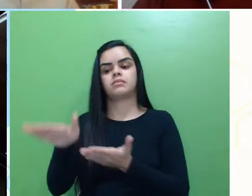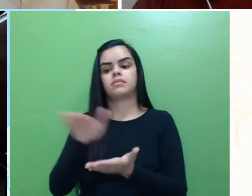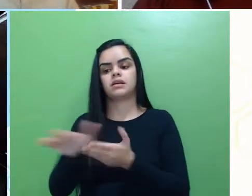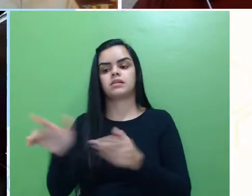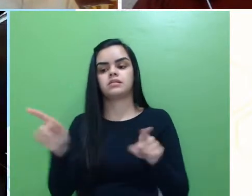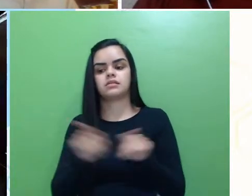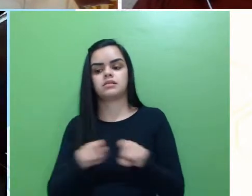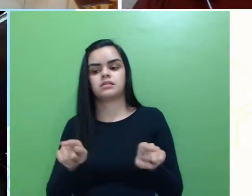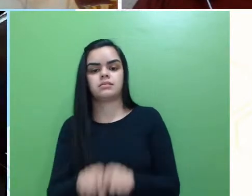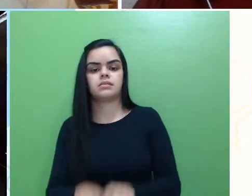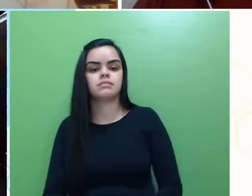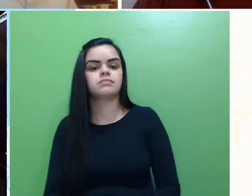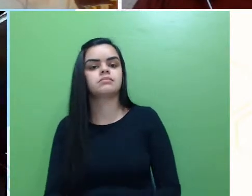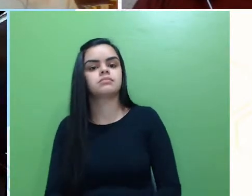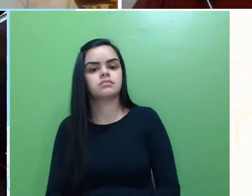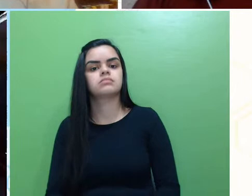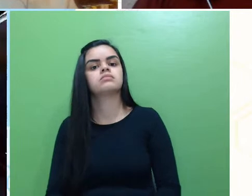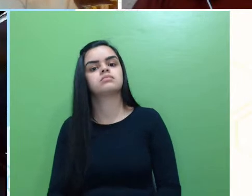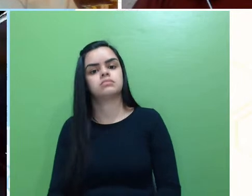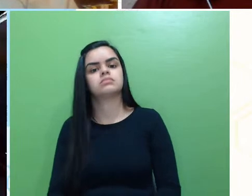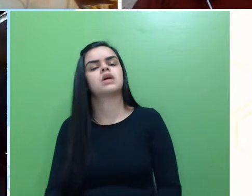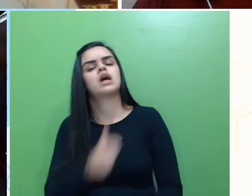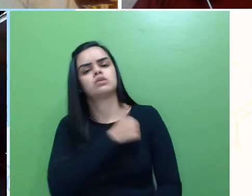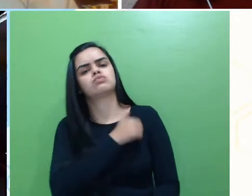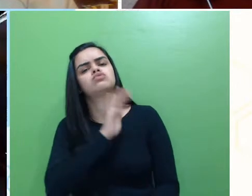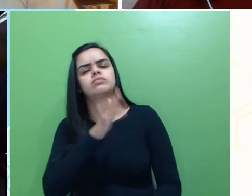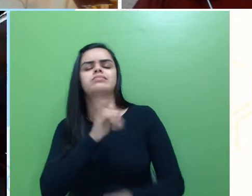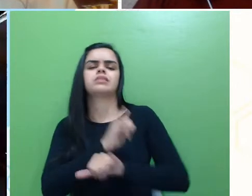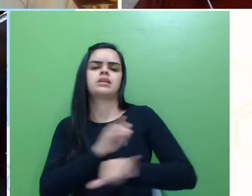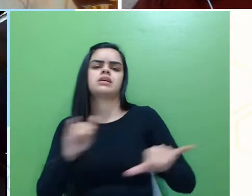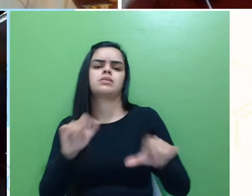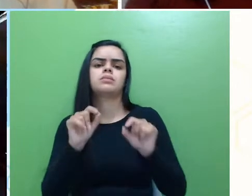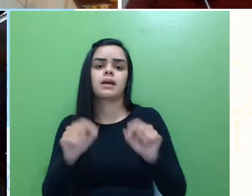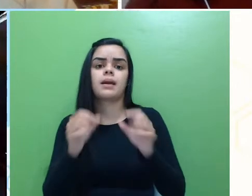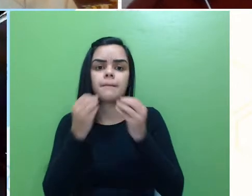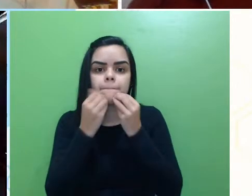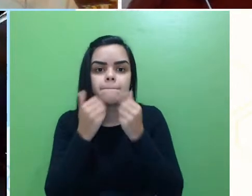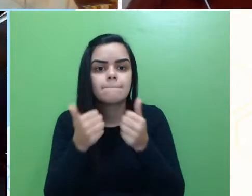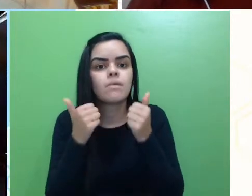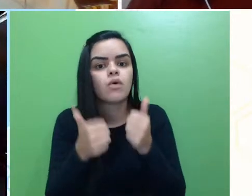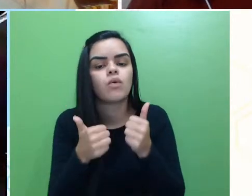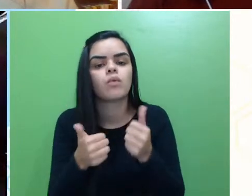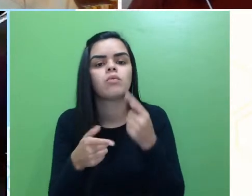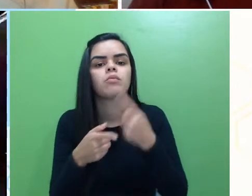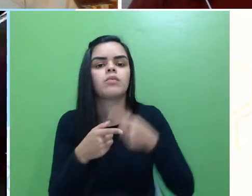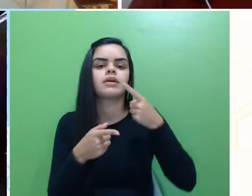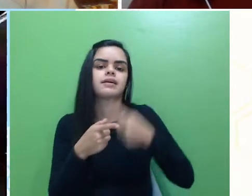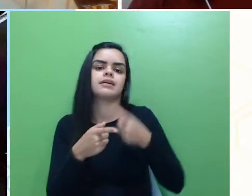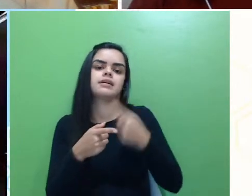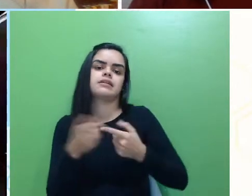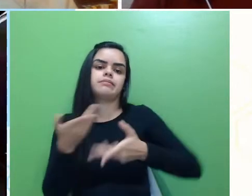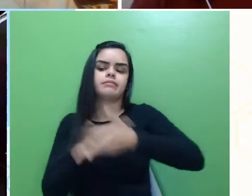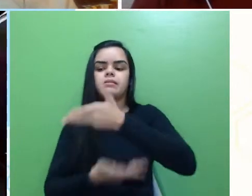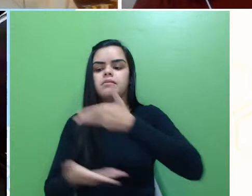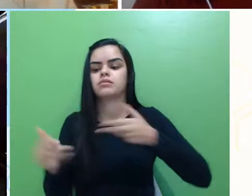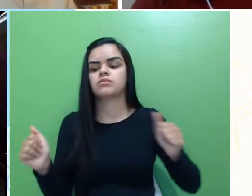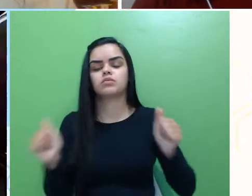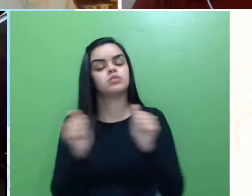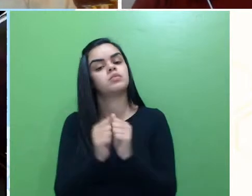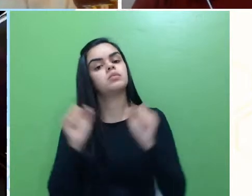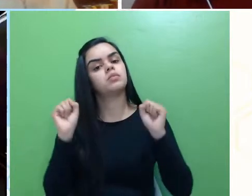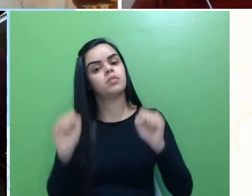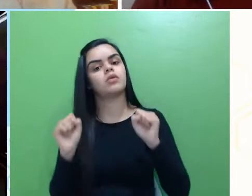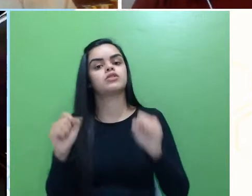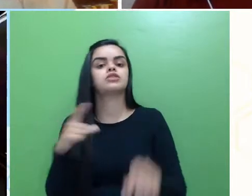Então, como eu comento com alguns estudantes, esses eventos são bons, porque, conforme o envolvimento das pessoas, pode ir gerando